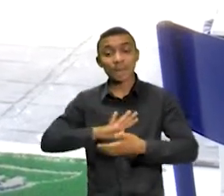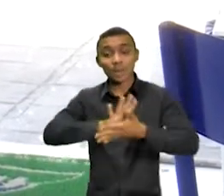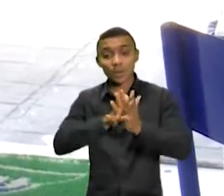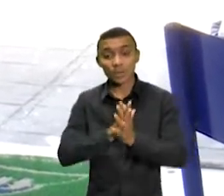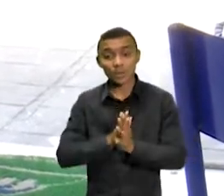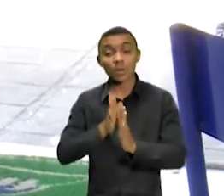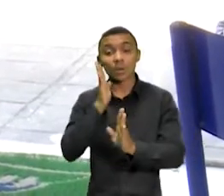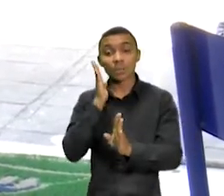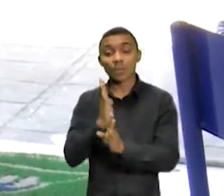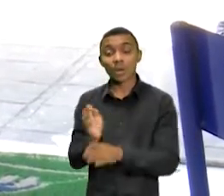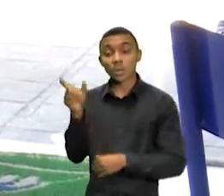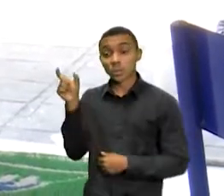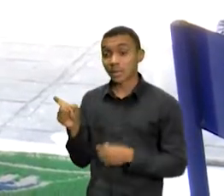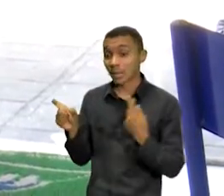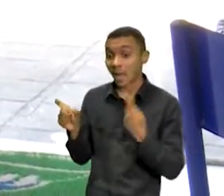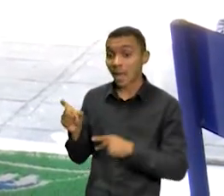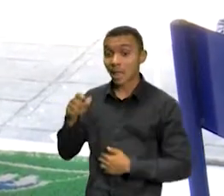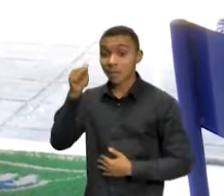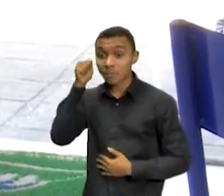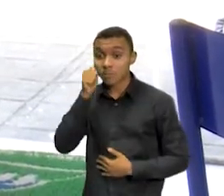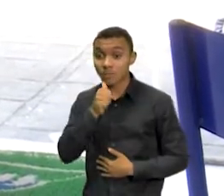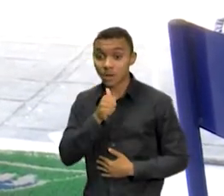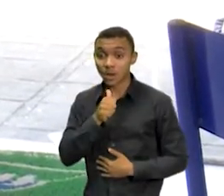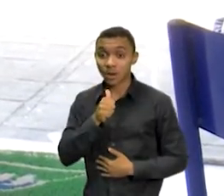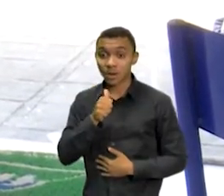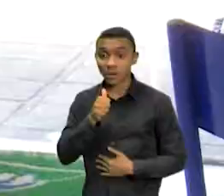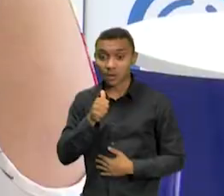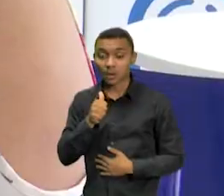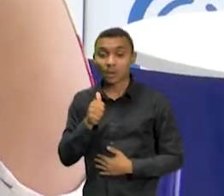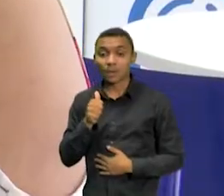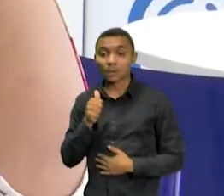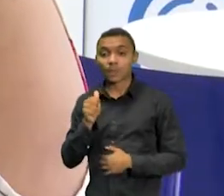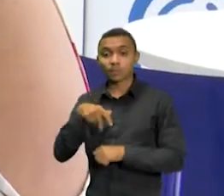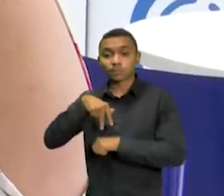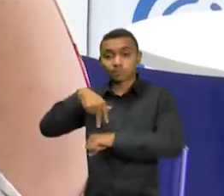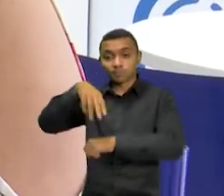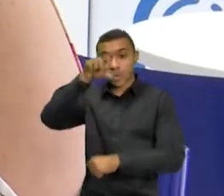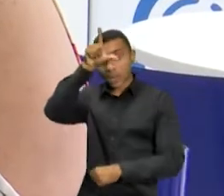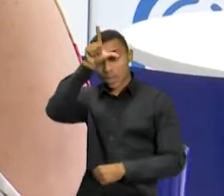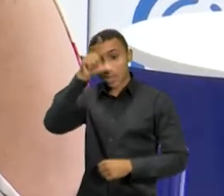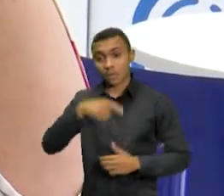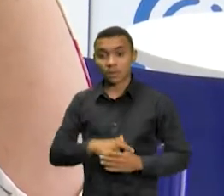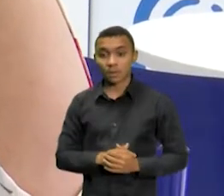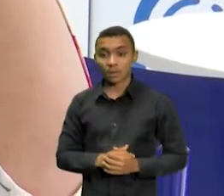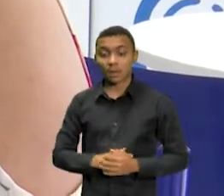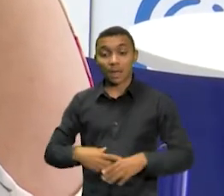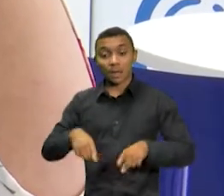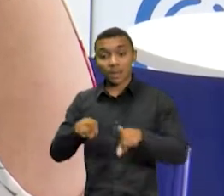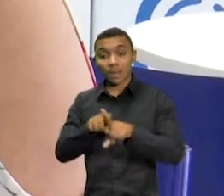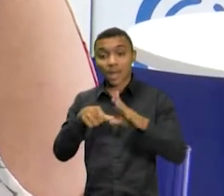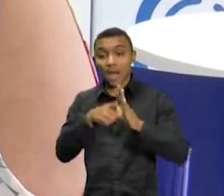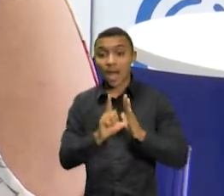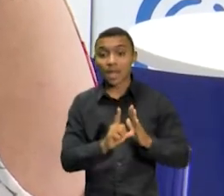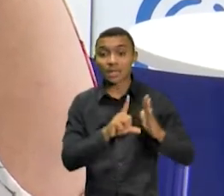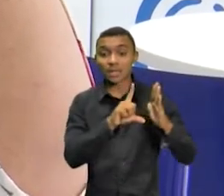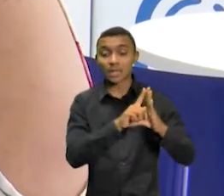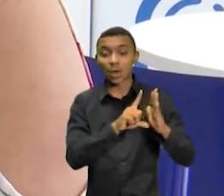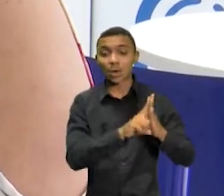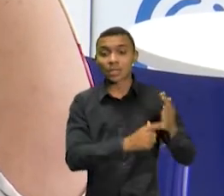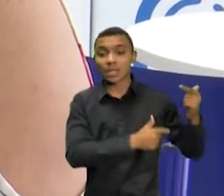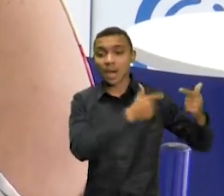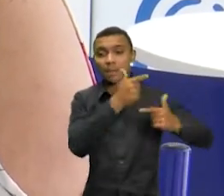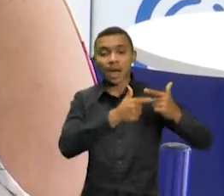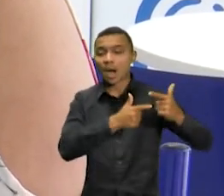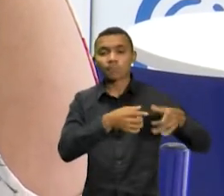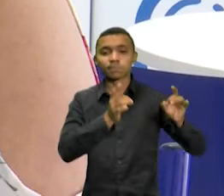fato de ser mulher ao ocupar cargos de liderança. Inclusive, pediu demissão de um emprego porque ganhava menos